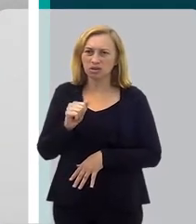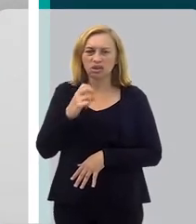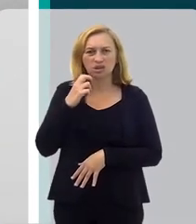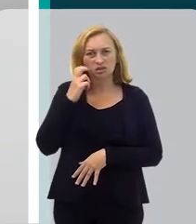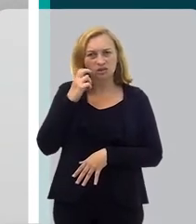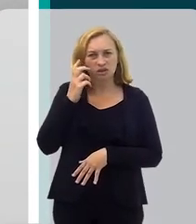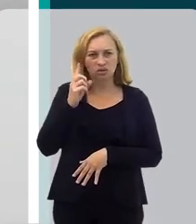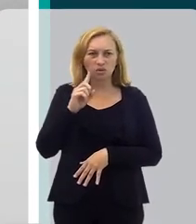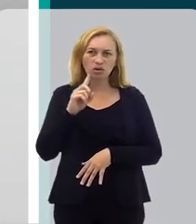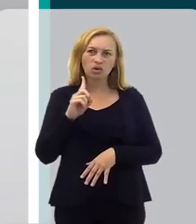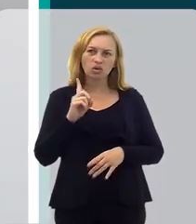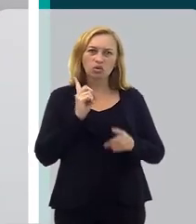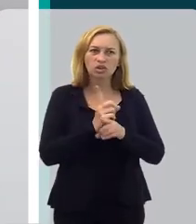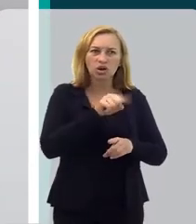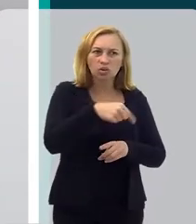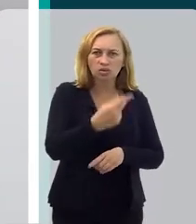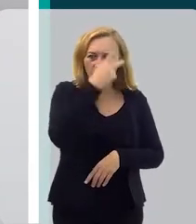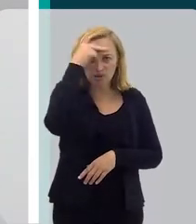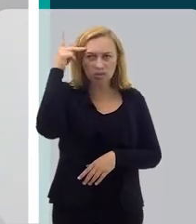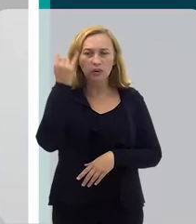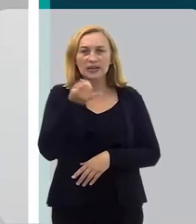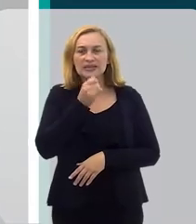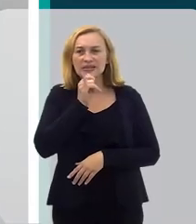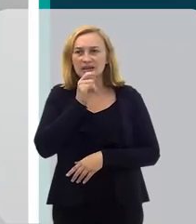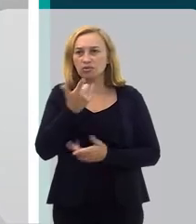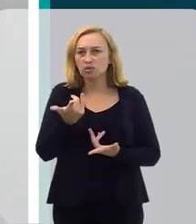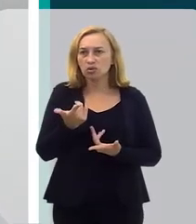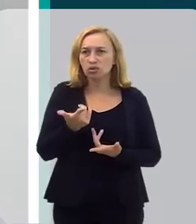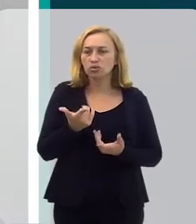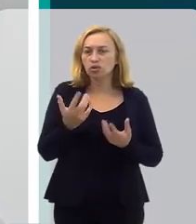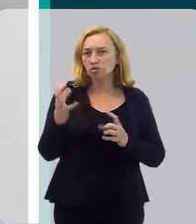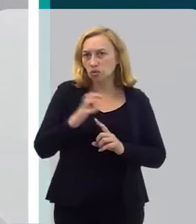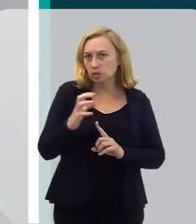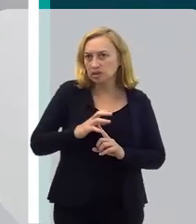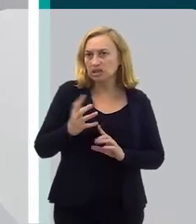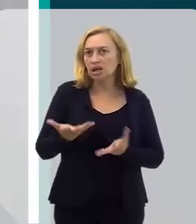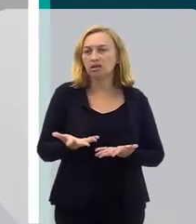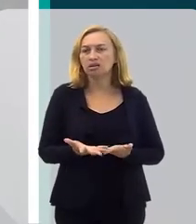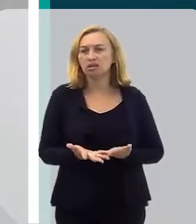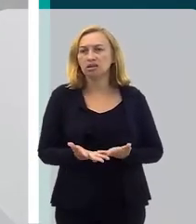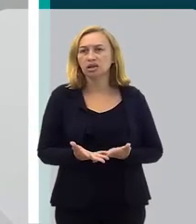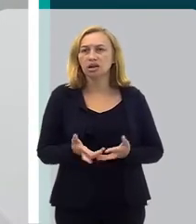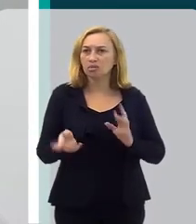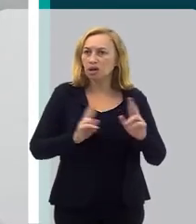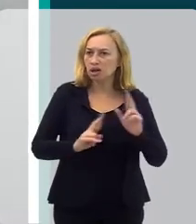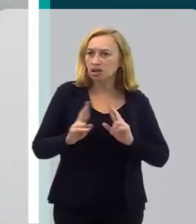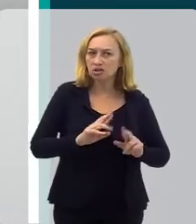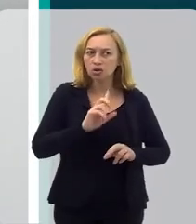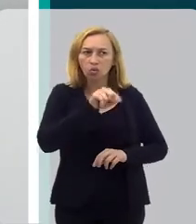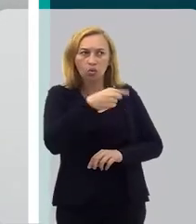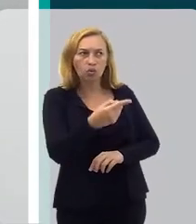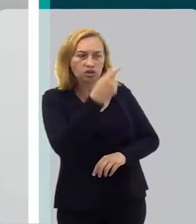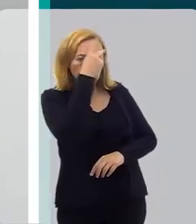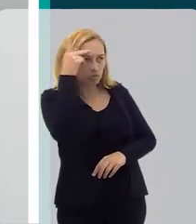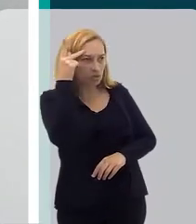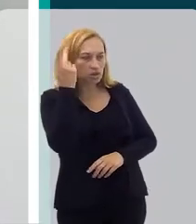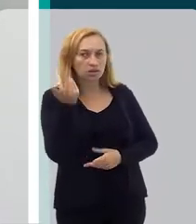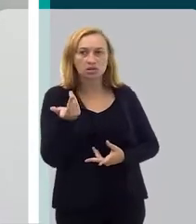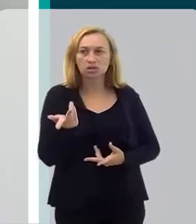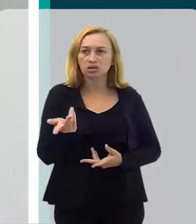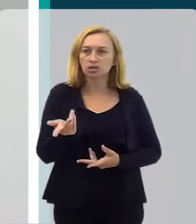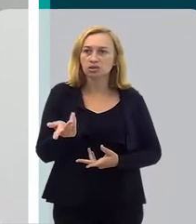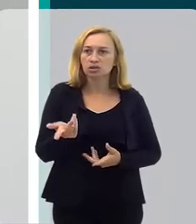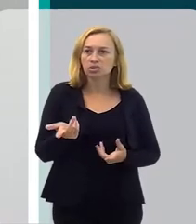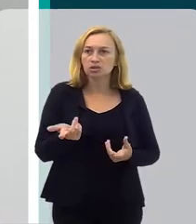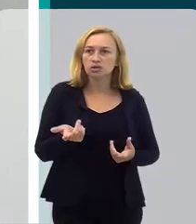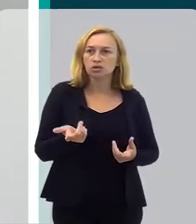do contato com outra pessoa. Então, por exemplo, isso pode influenciar a minha relação com outras pessoas, seja